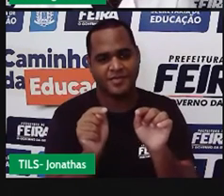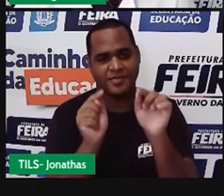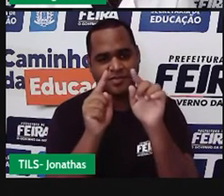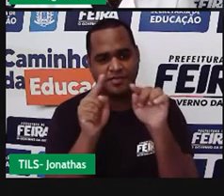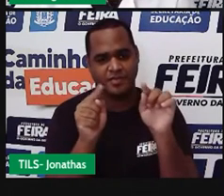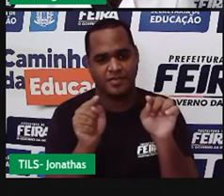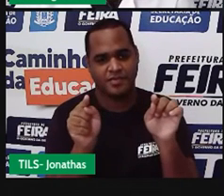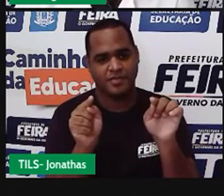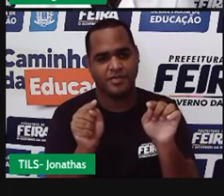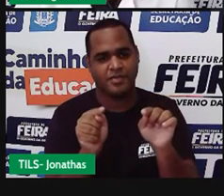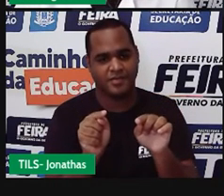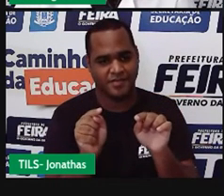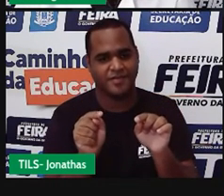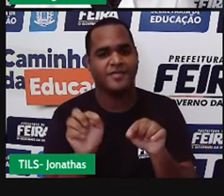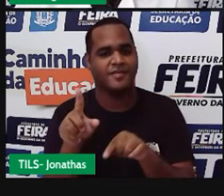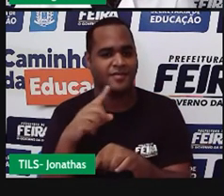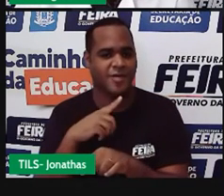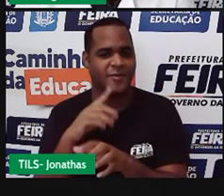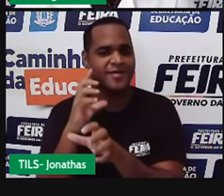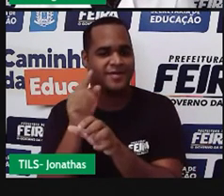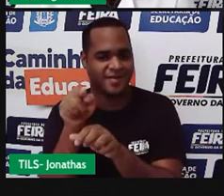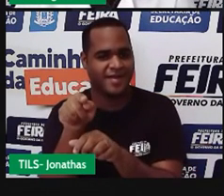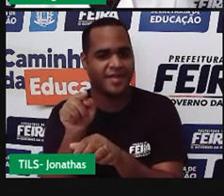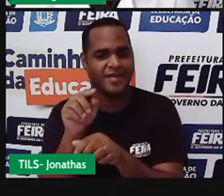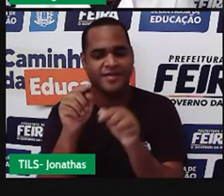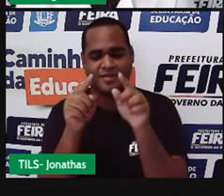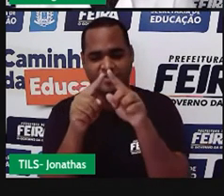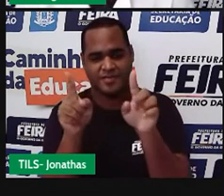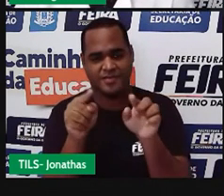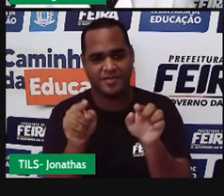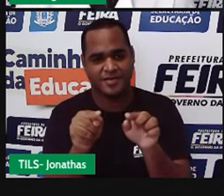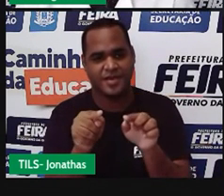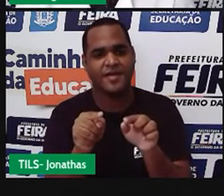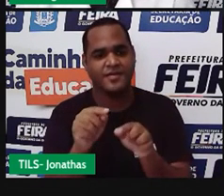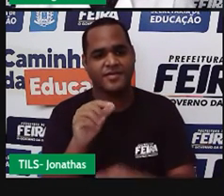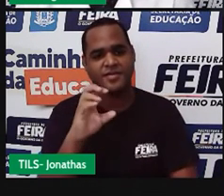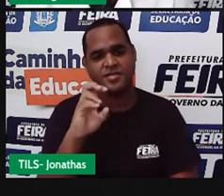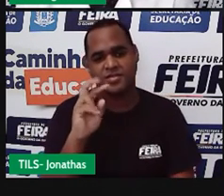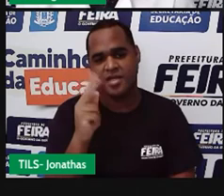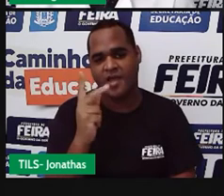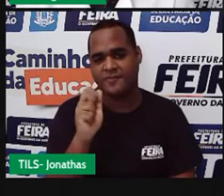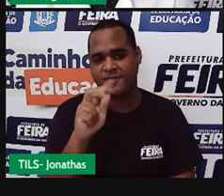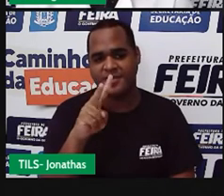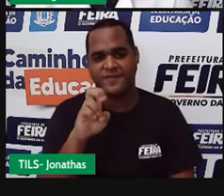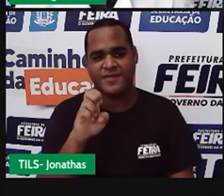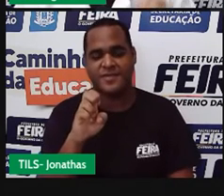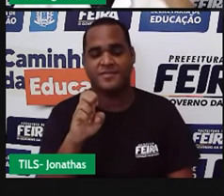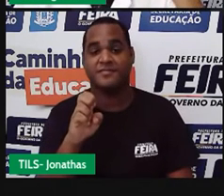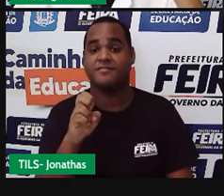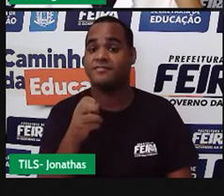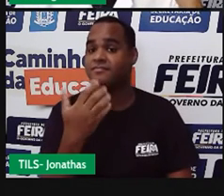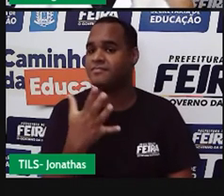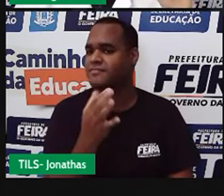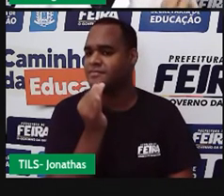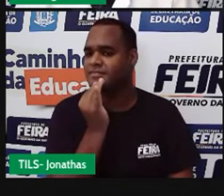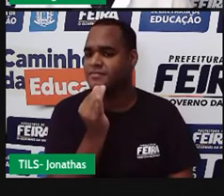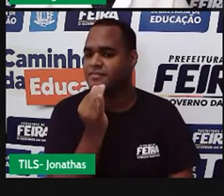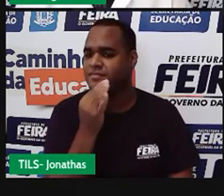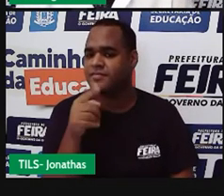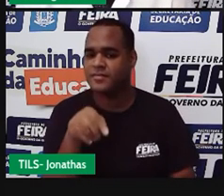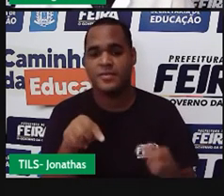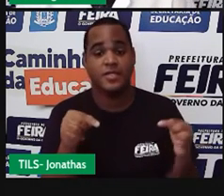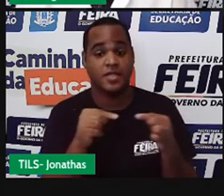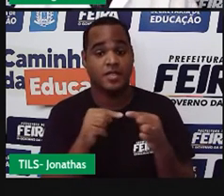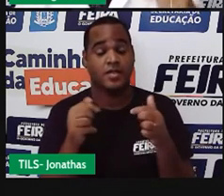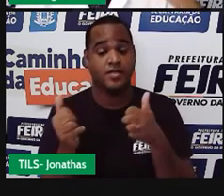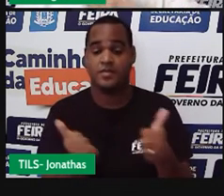Essa daqui é uma chave e essa daqui é outra chave. Certo? Então, pelo desenhozinho